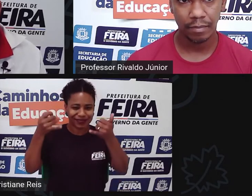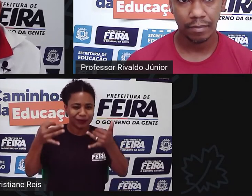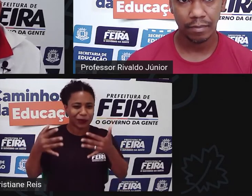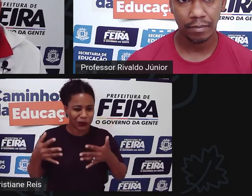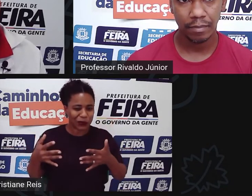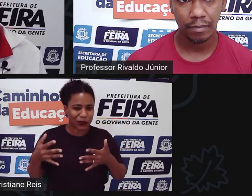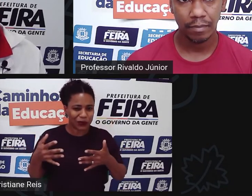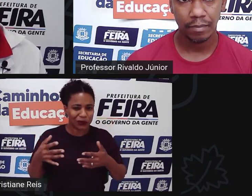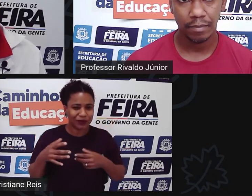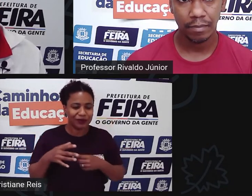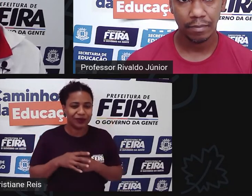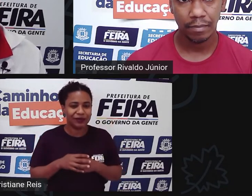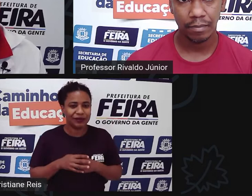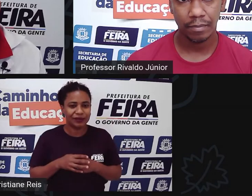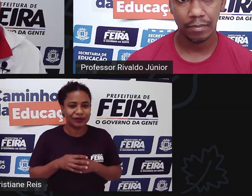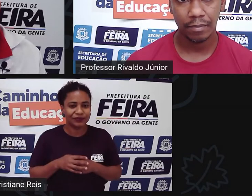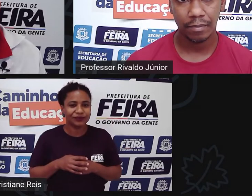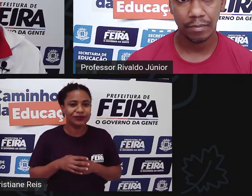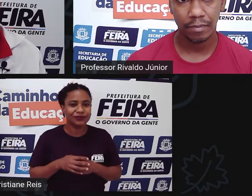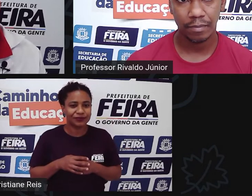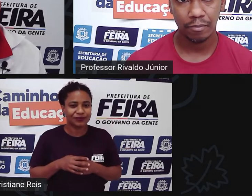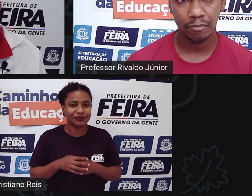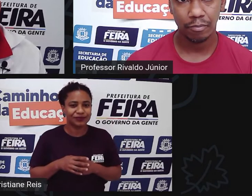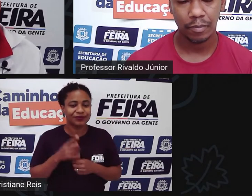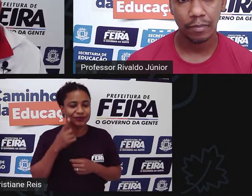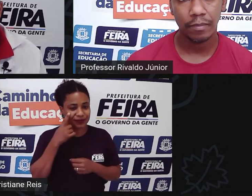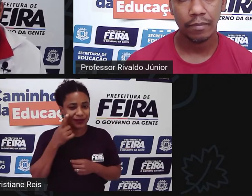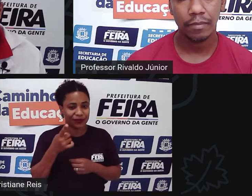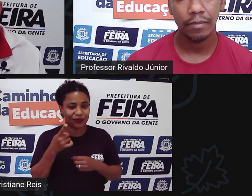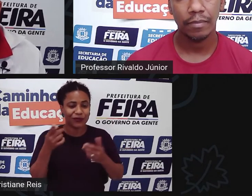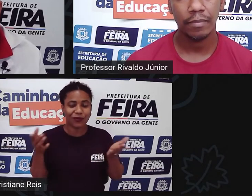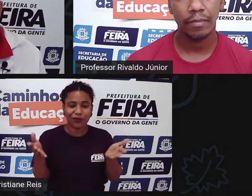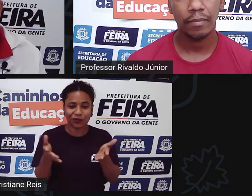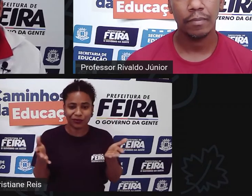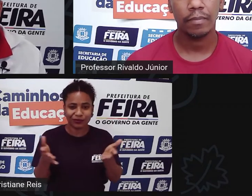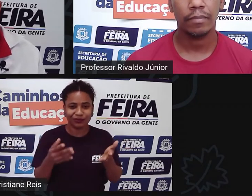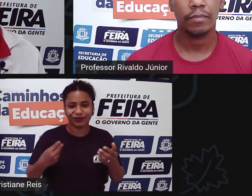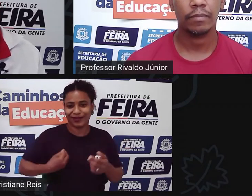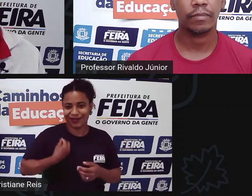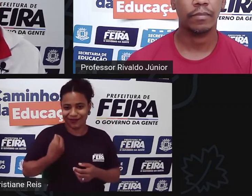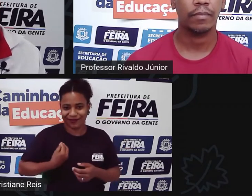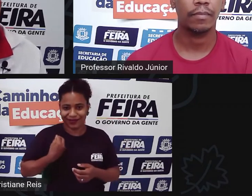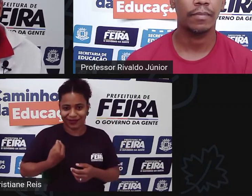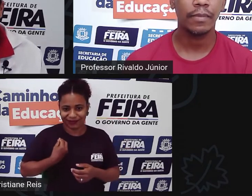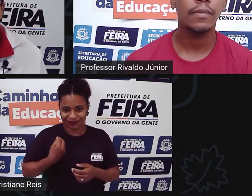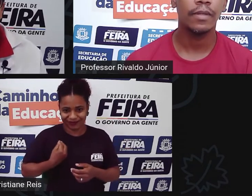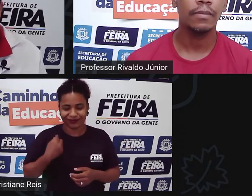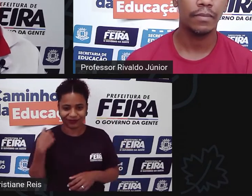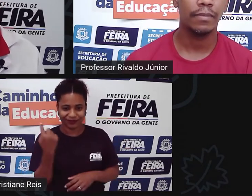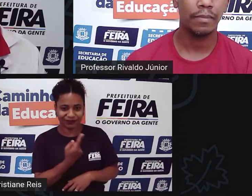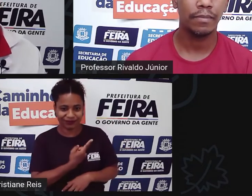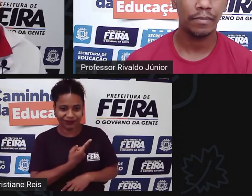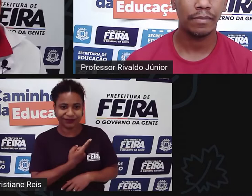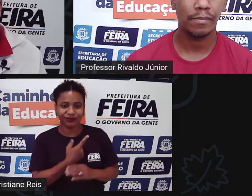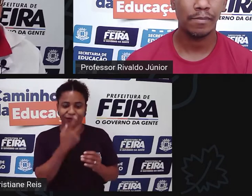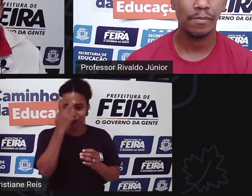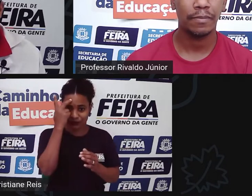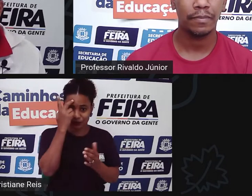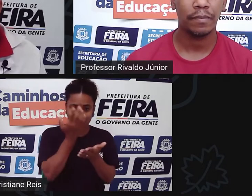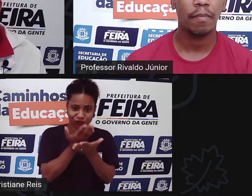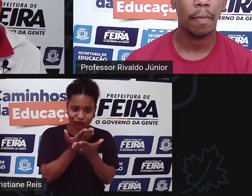o cotidiano moderno ele é muito cruel assim para a vida adulta quem estuda